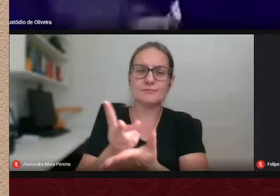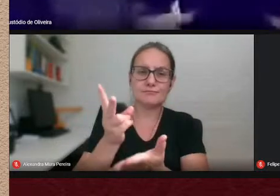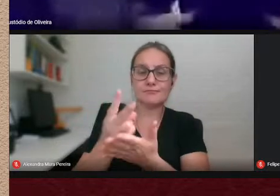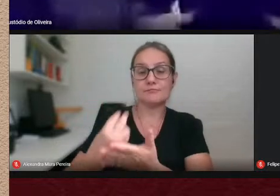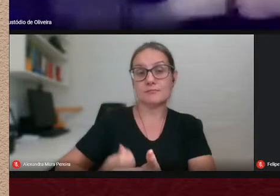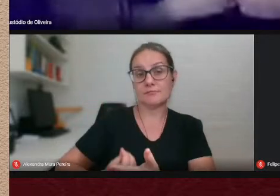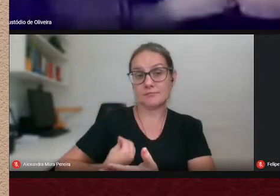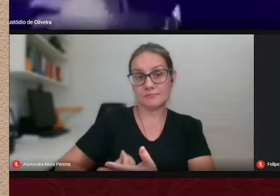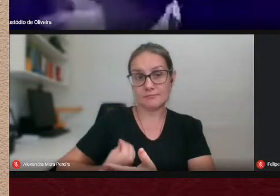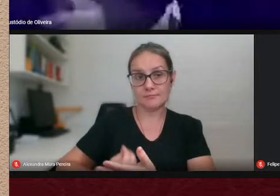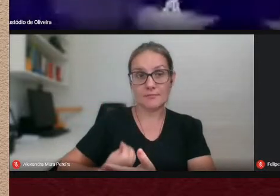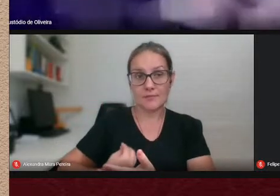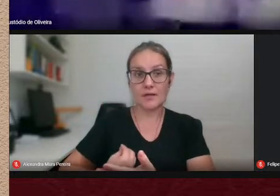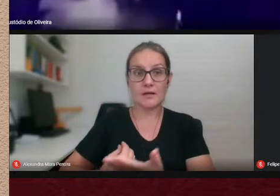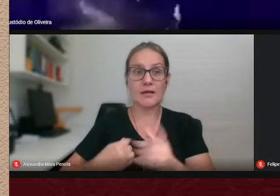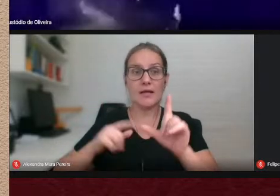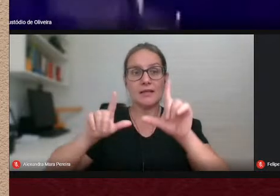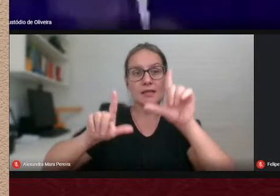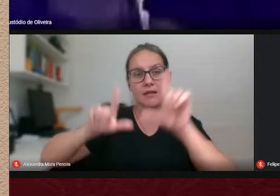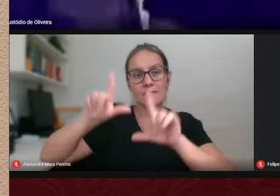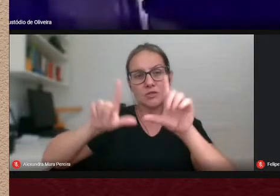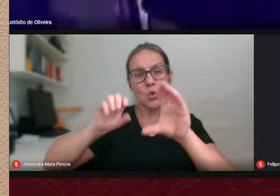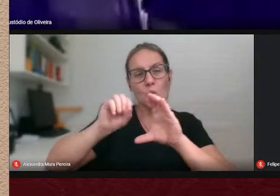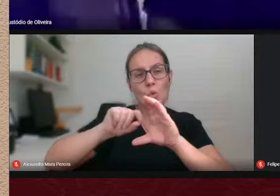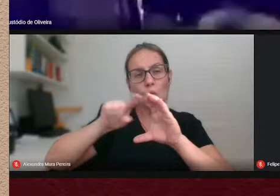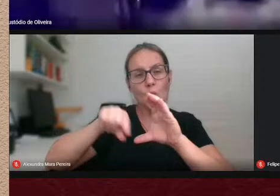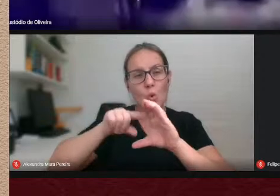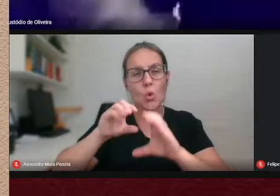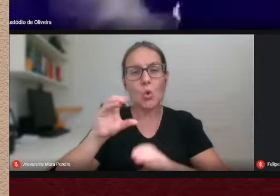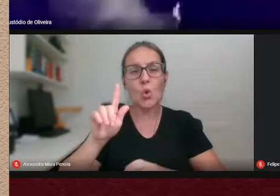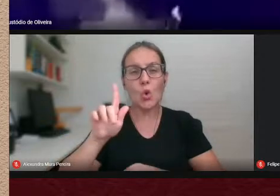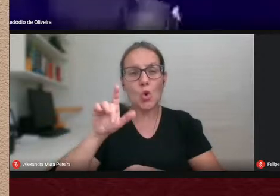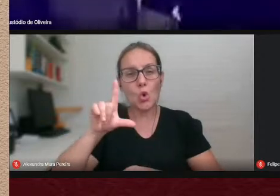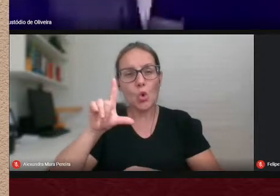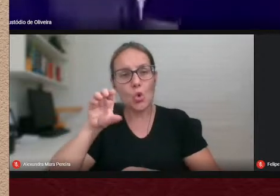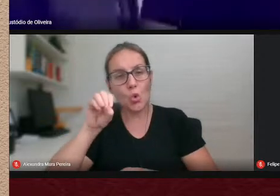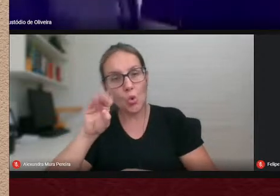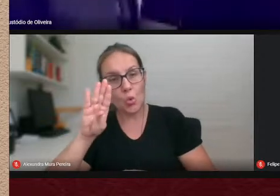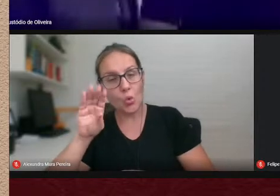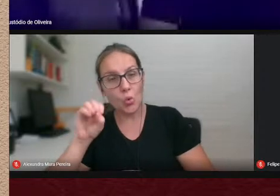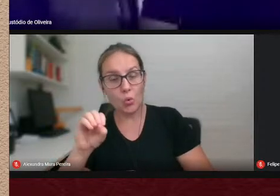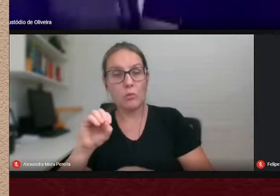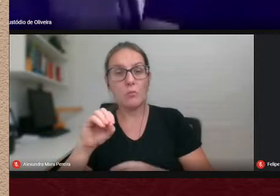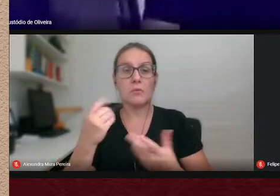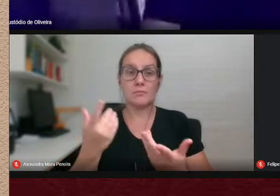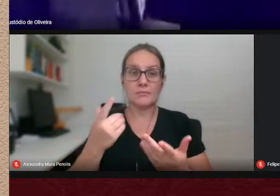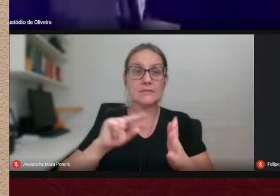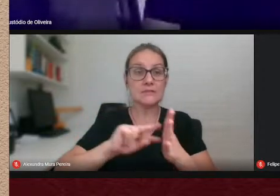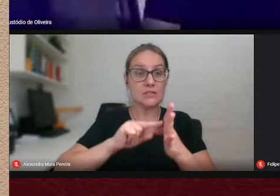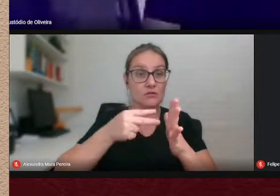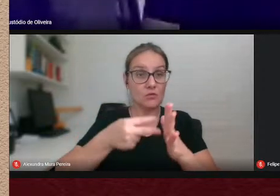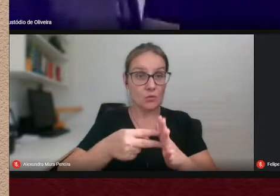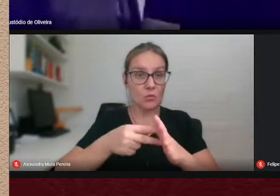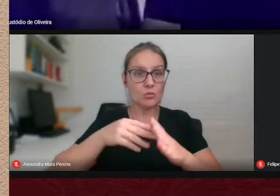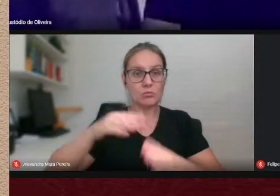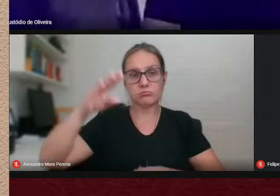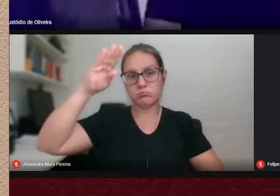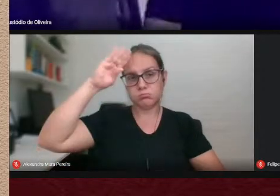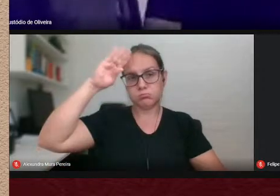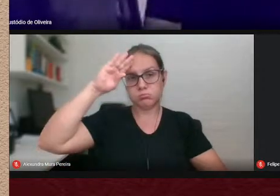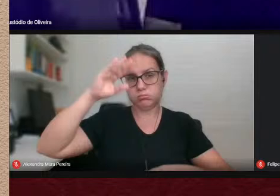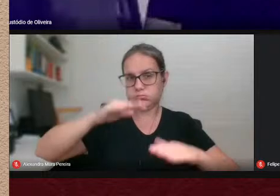esquecer a rede globo e tudo aquilo que ela significou para o regime militar e continua